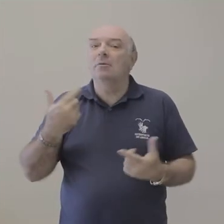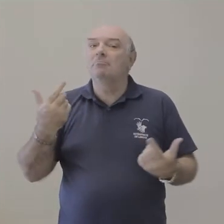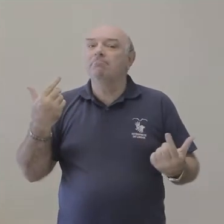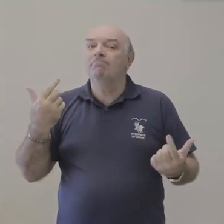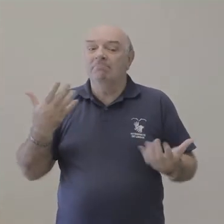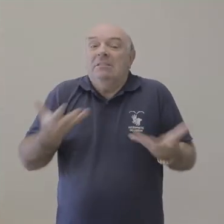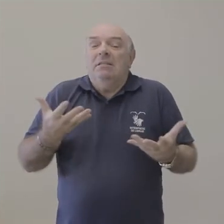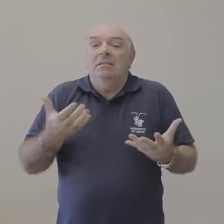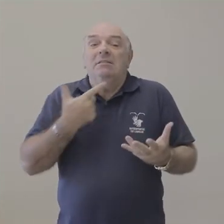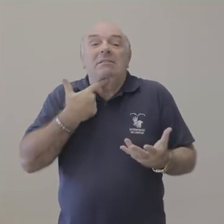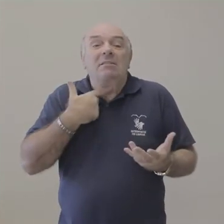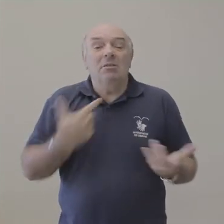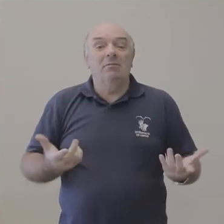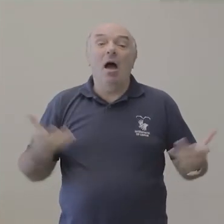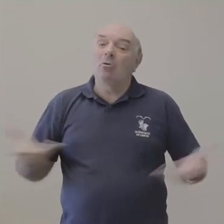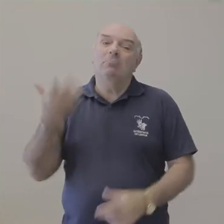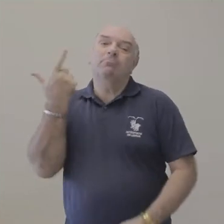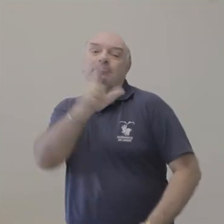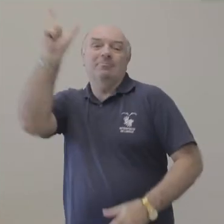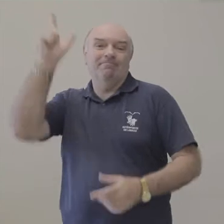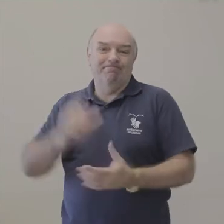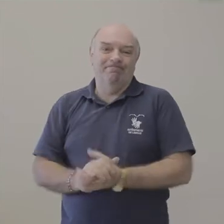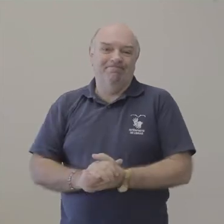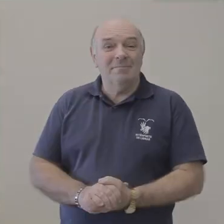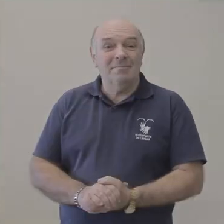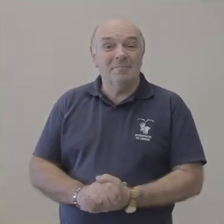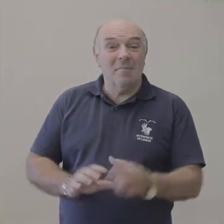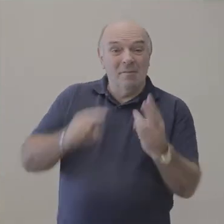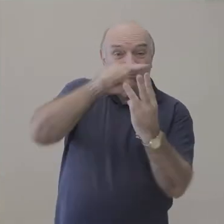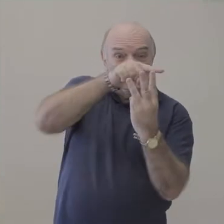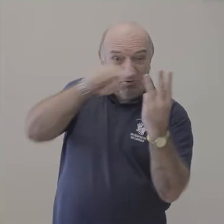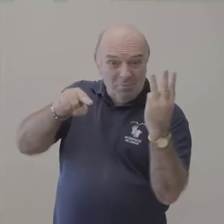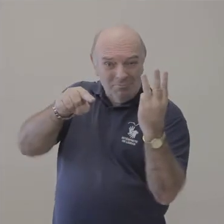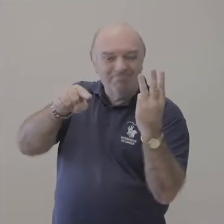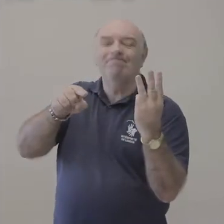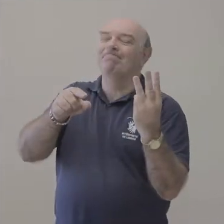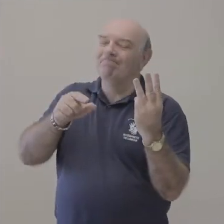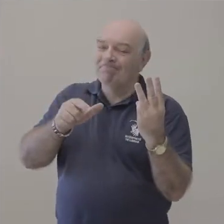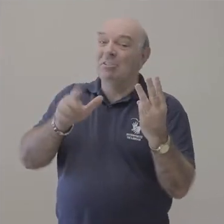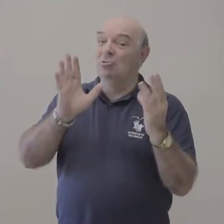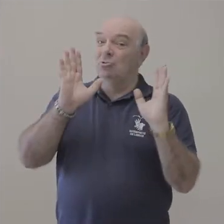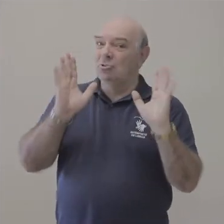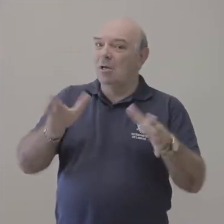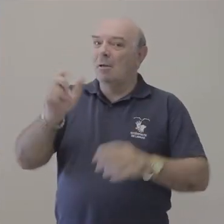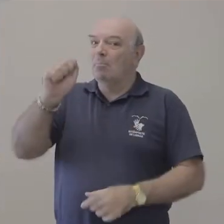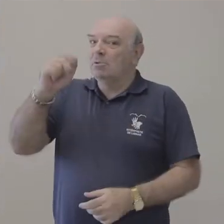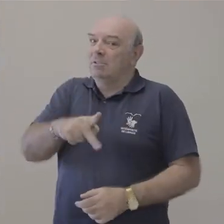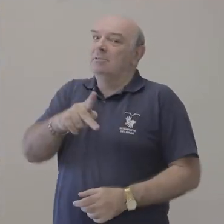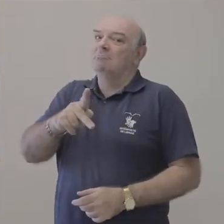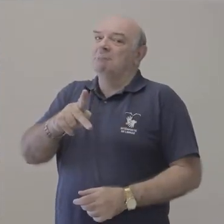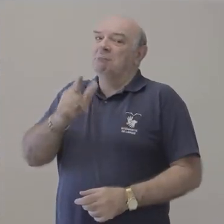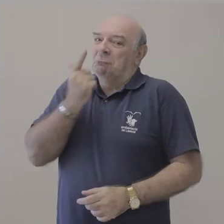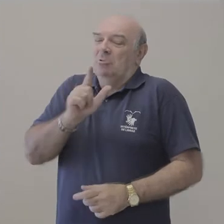esqueço disso. E aconteceu exatamente o que eu sempre falava. Nossos três personagens já